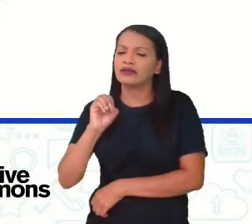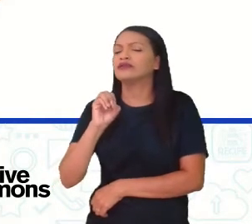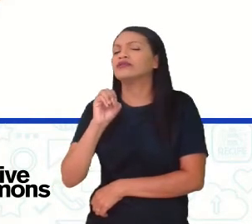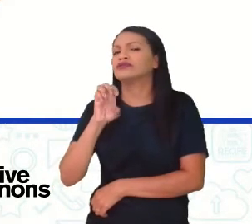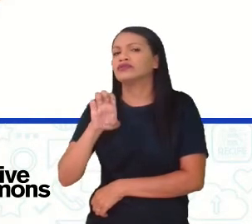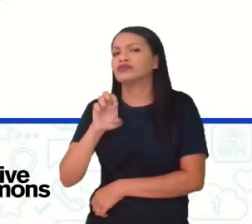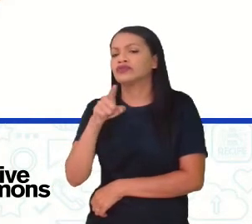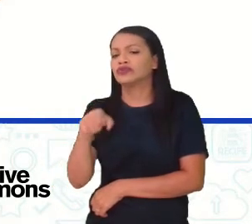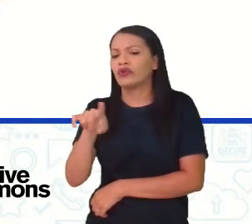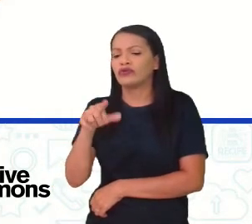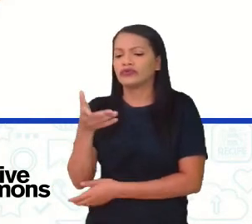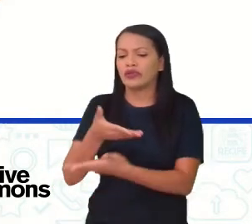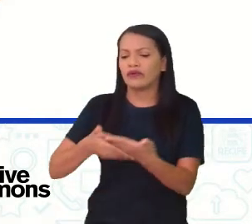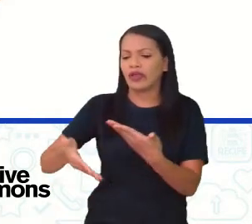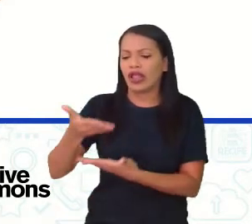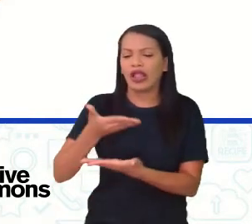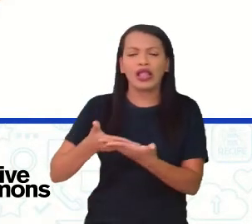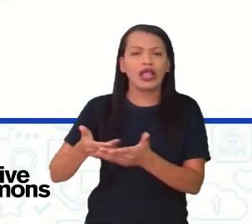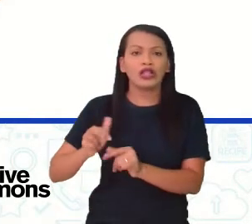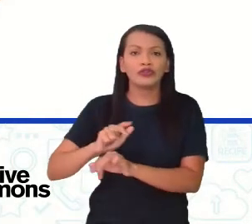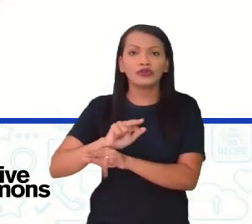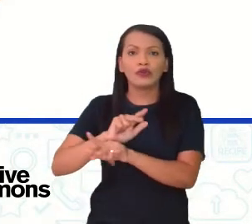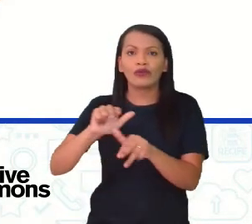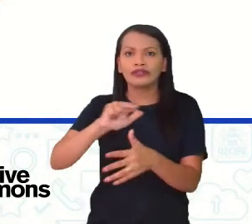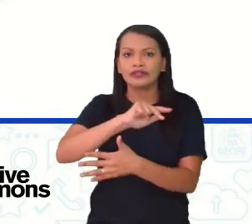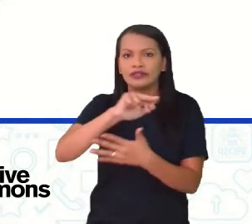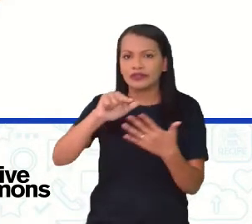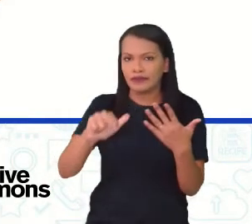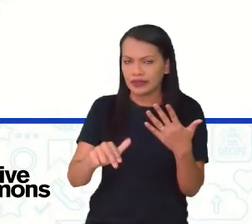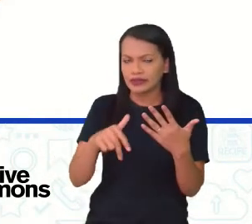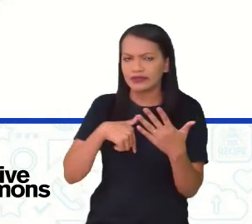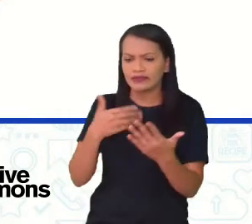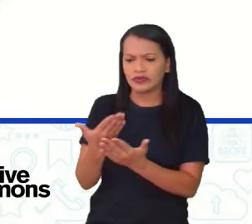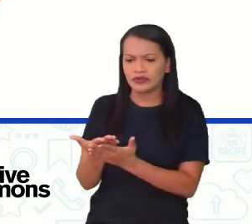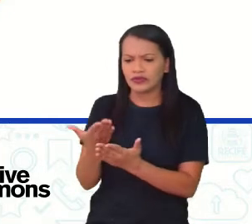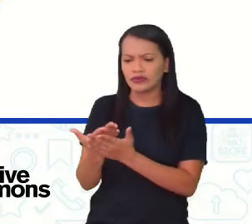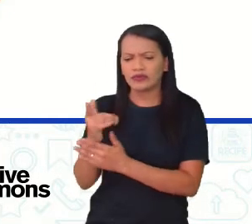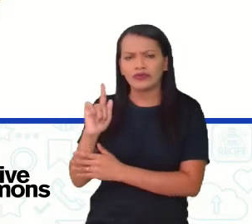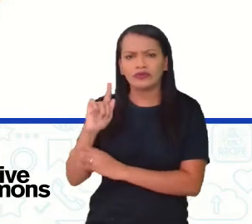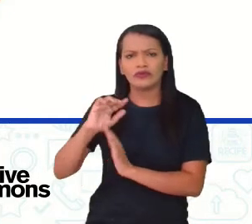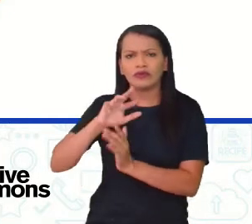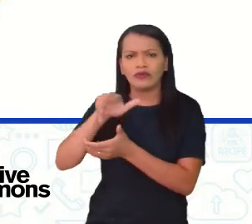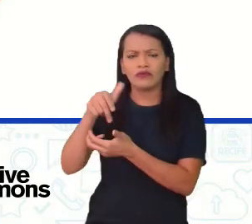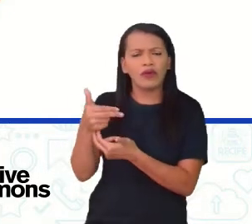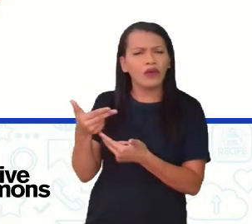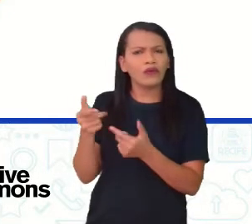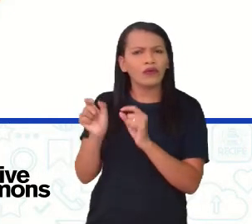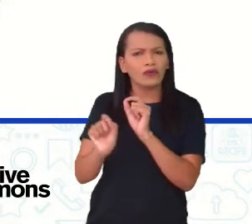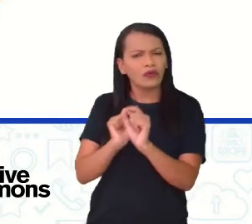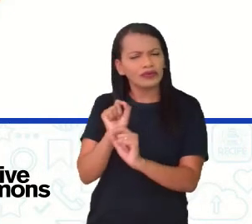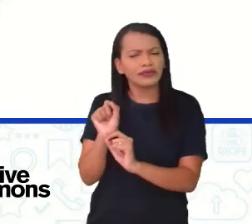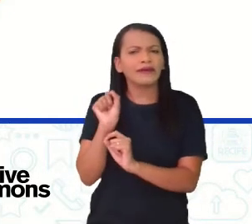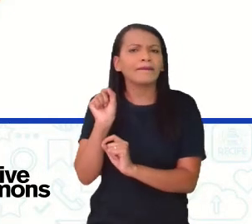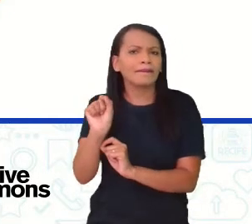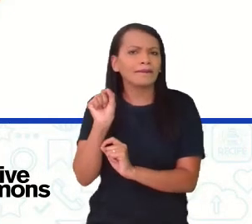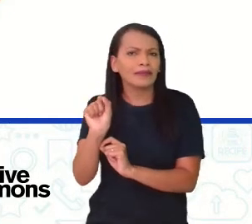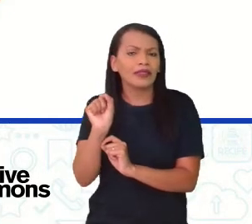ou seja, é o lugar onde vivemos. A gente estuda na geografia uma coisinha chamada de quê?